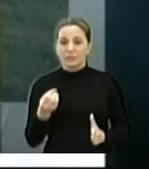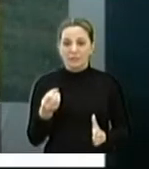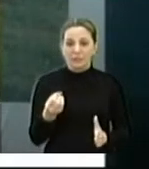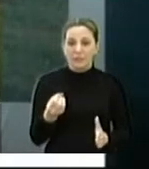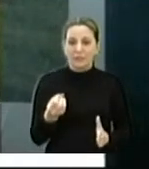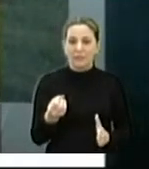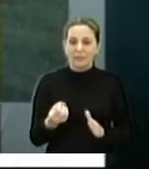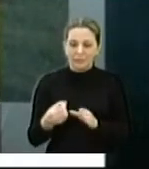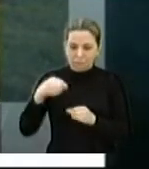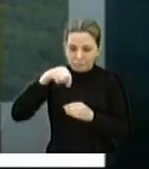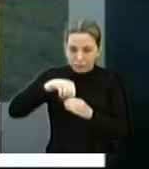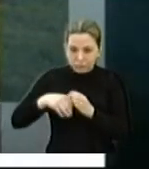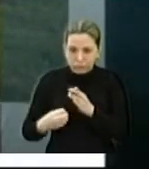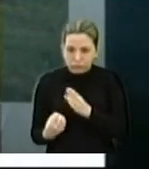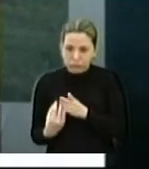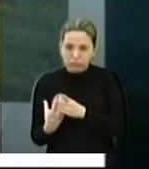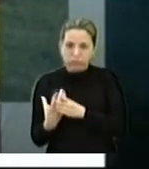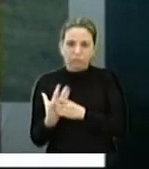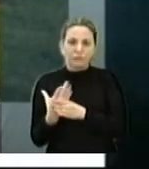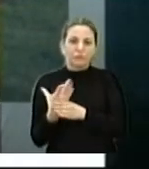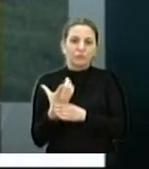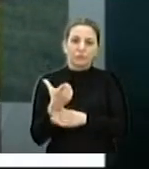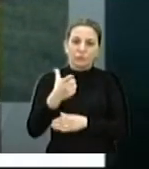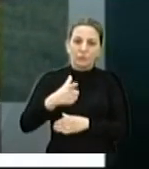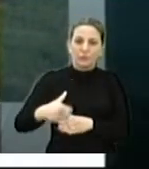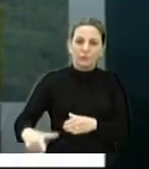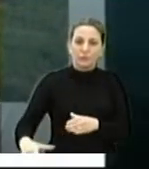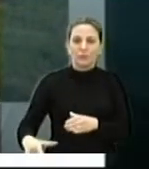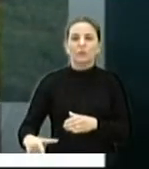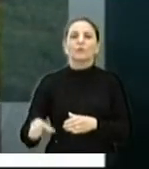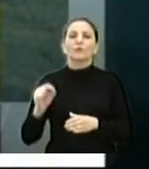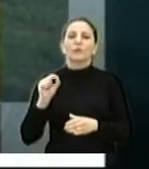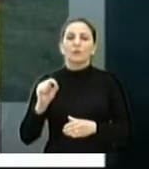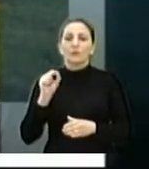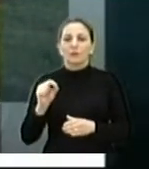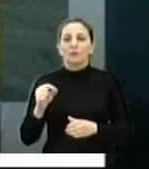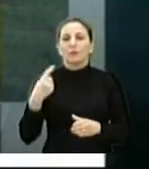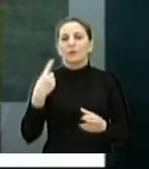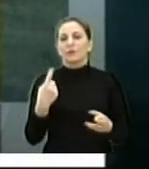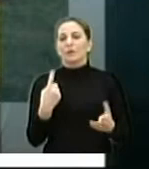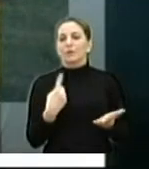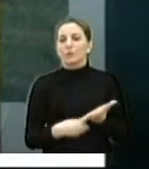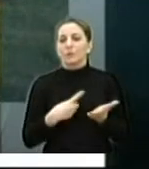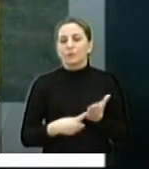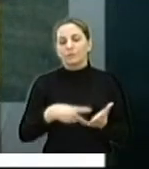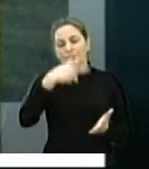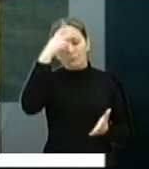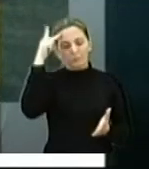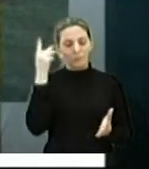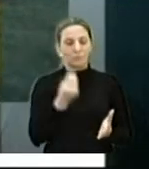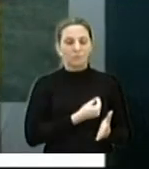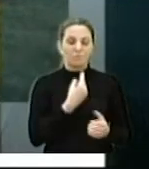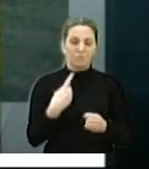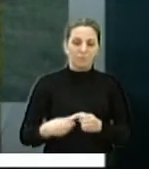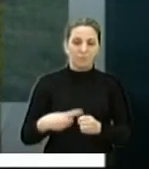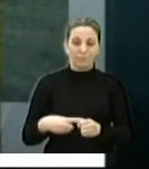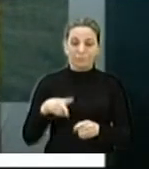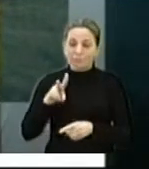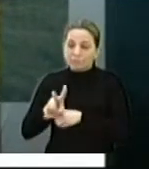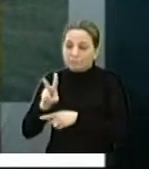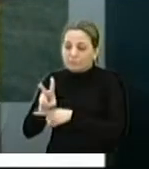mudas replantadas e o compromisso daqueles moradores em tomar conta